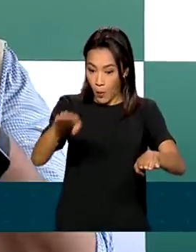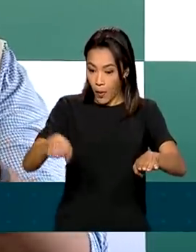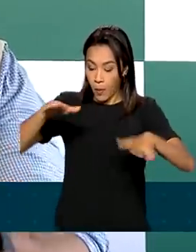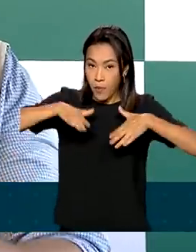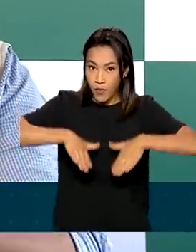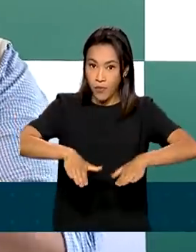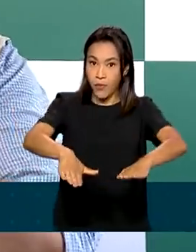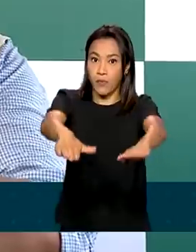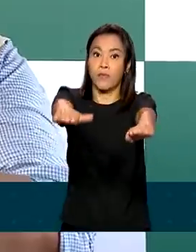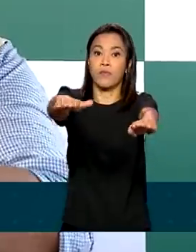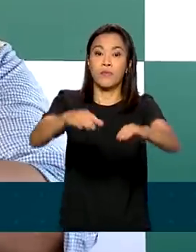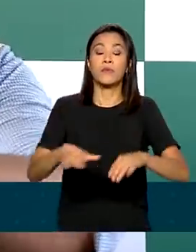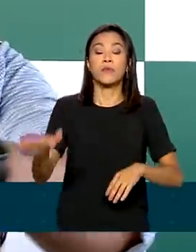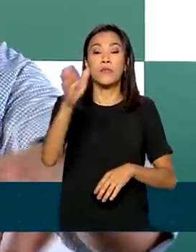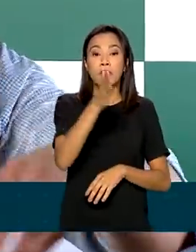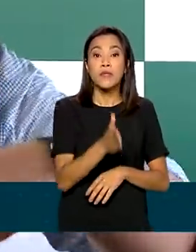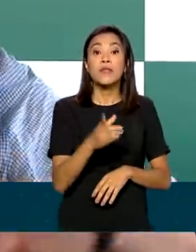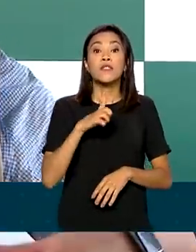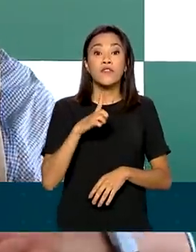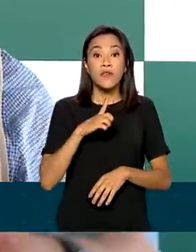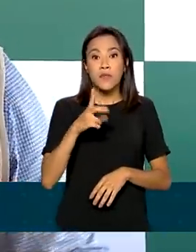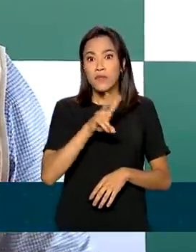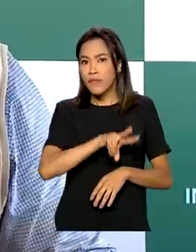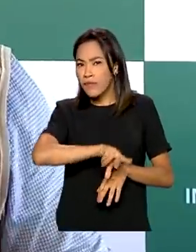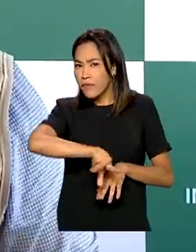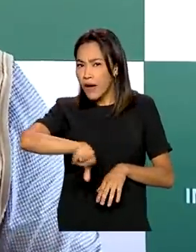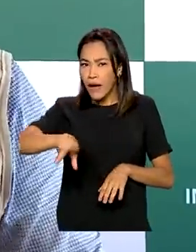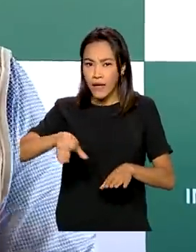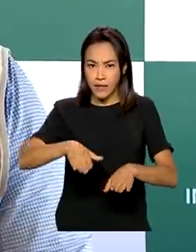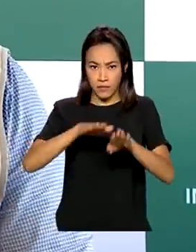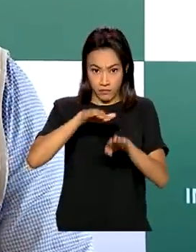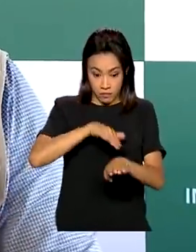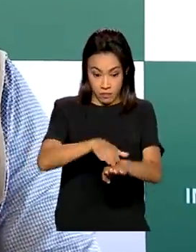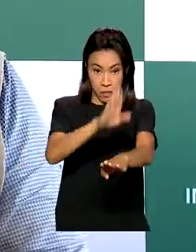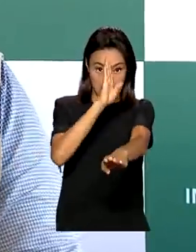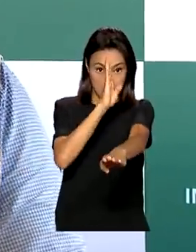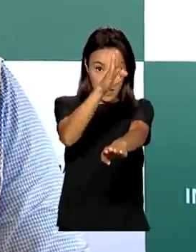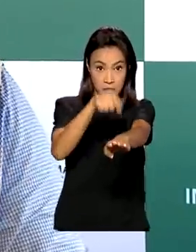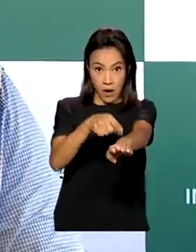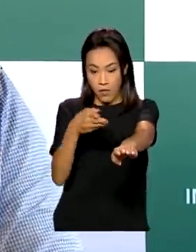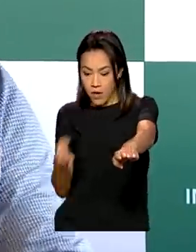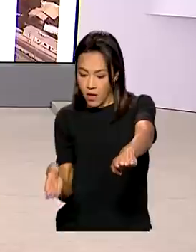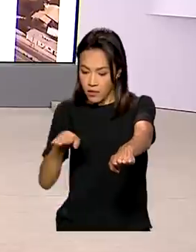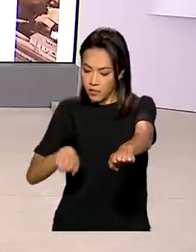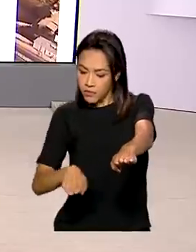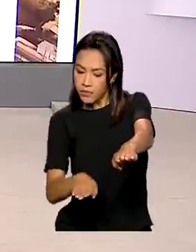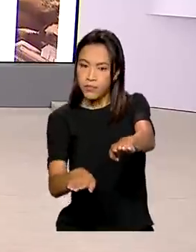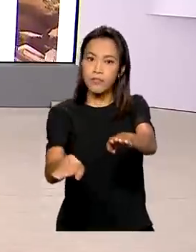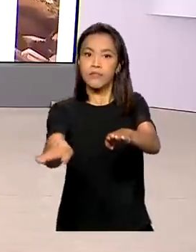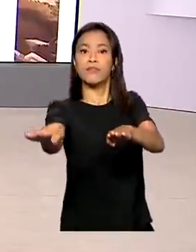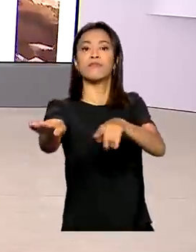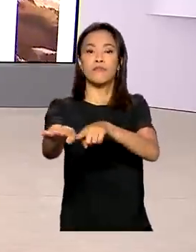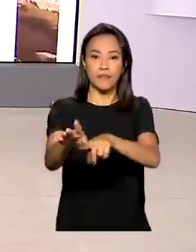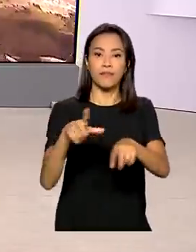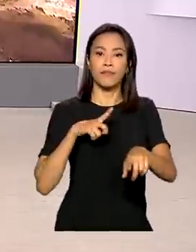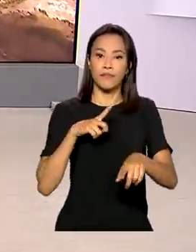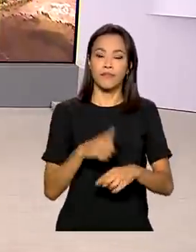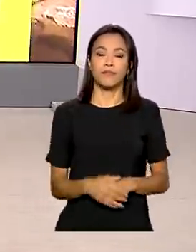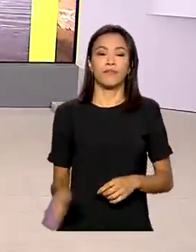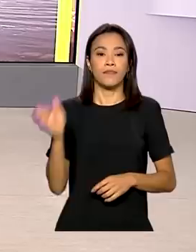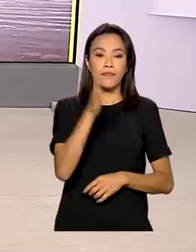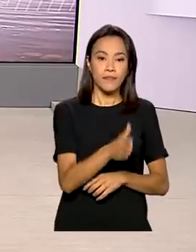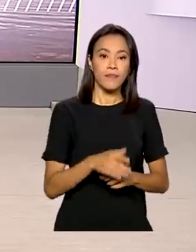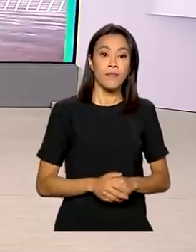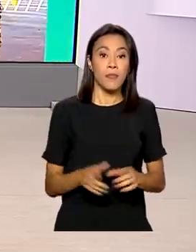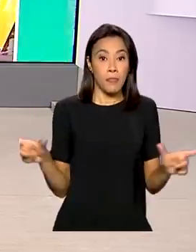aí várias vias marginais, então isso melhora muito a segurança, a fluidez. O produto